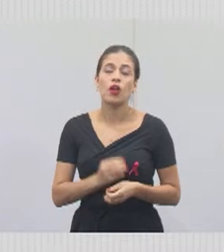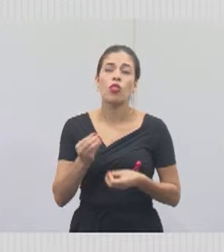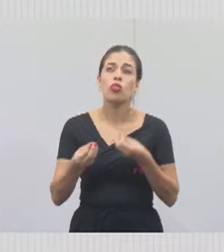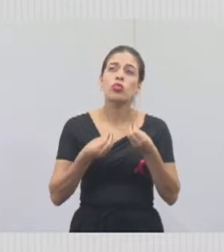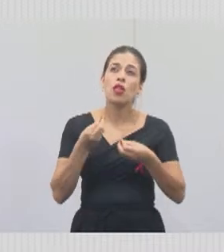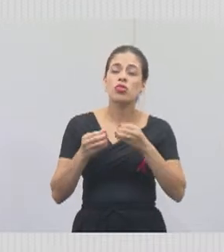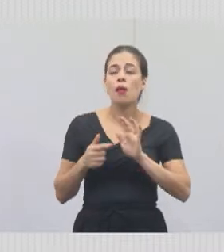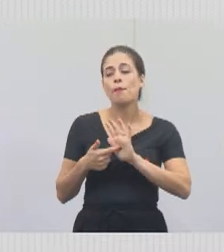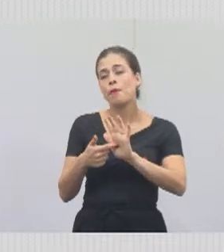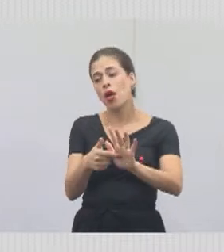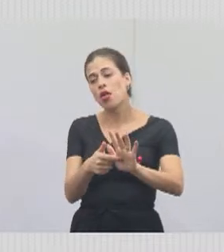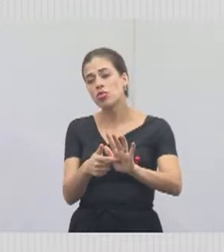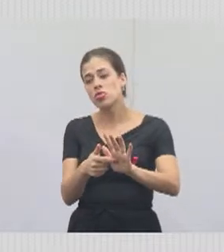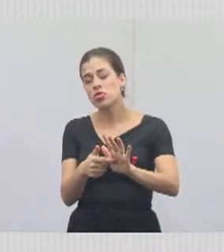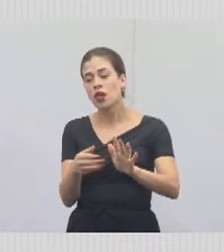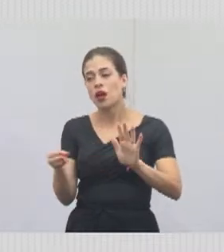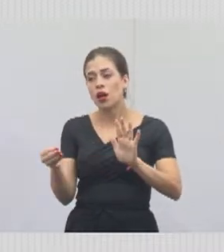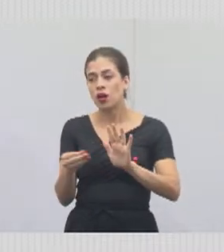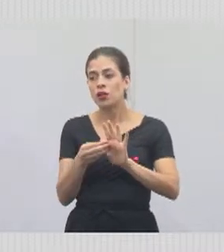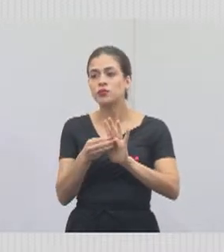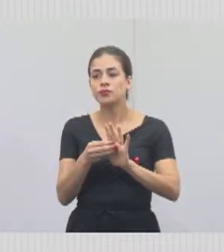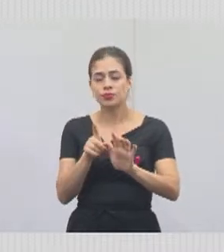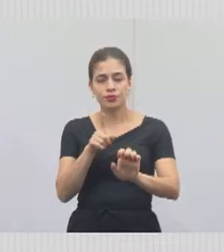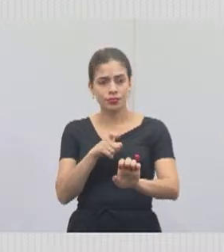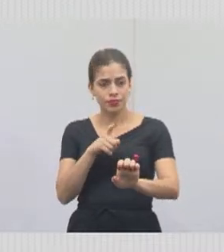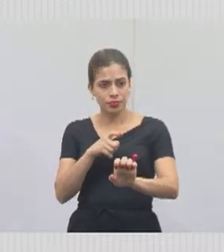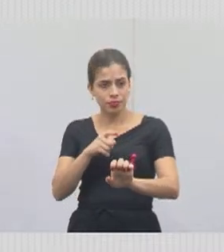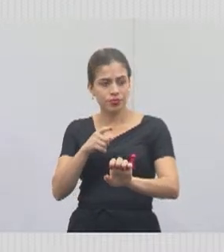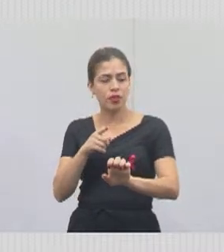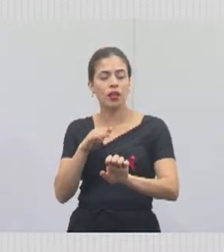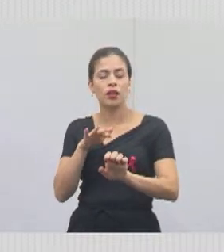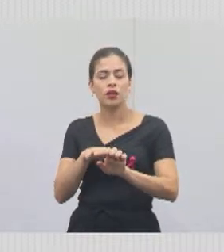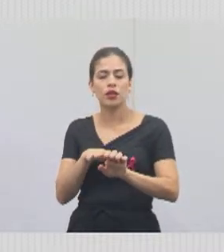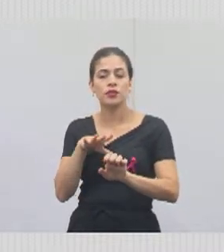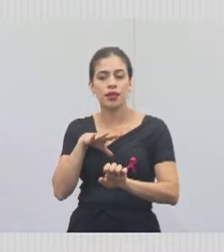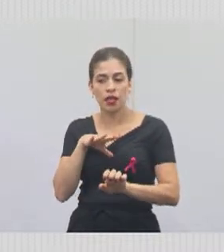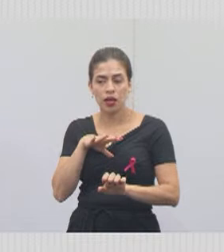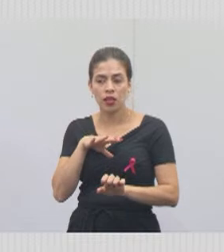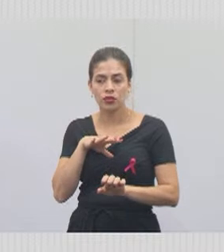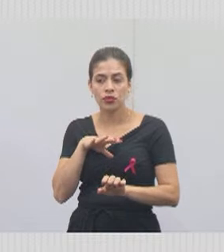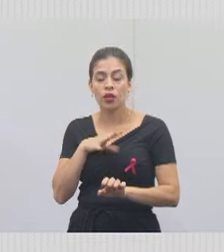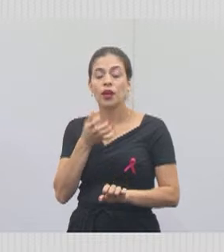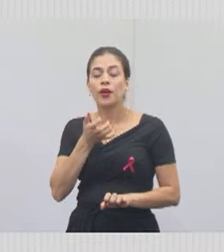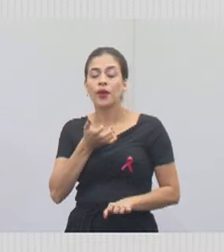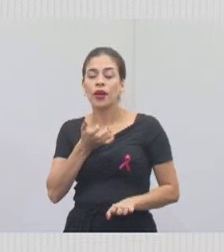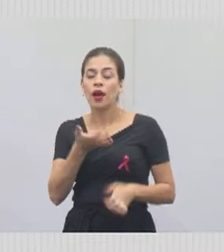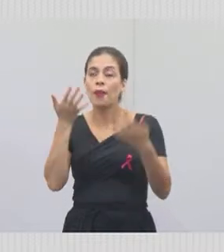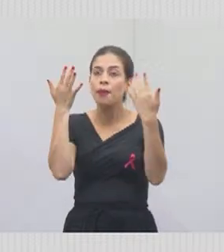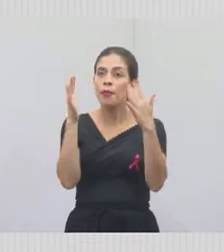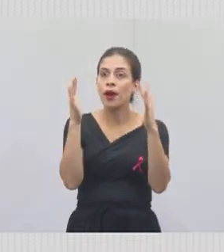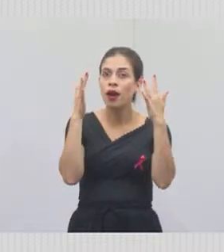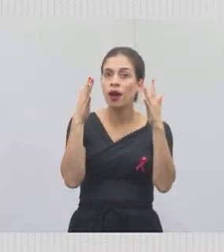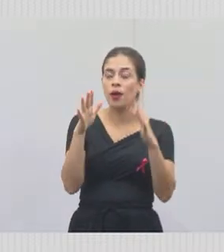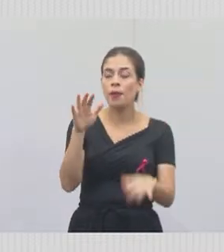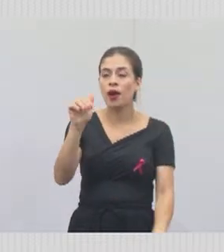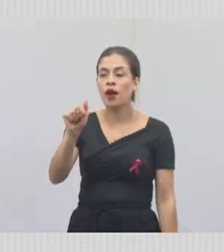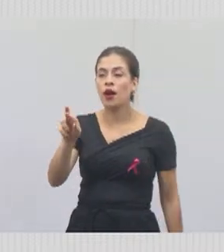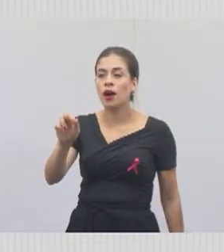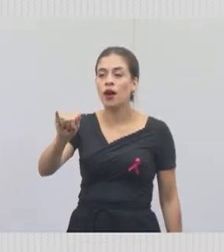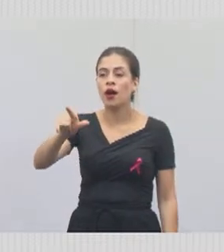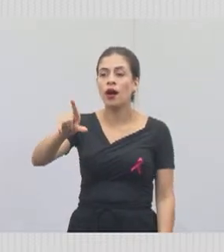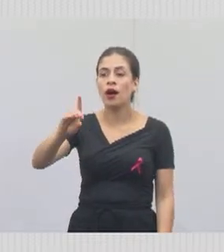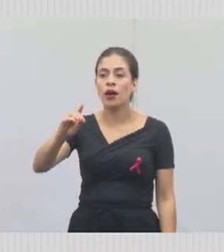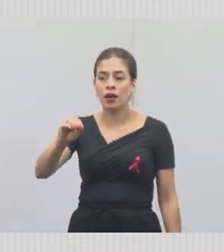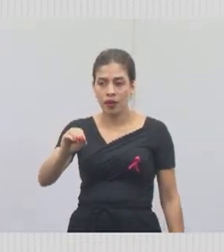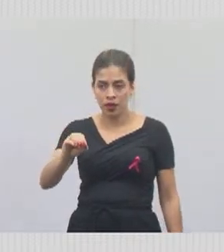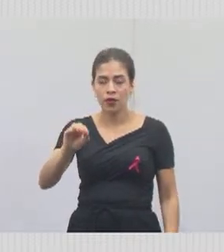você estar fomentando o empreendedorismo em nosso município. Então, eu quero aqui parabenizar ao Arildo, a toda a sua